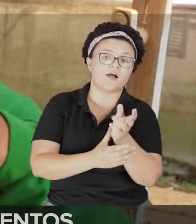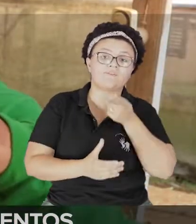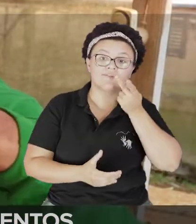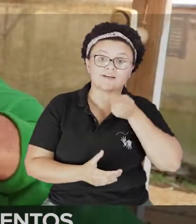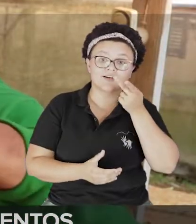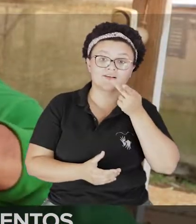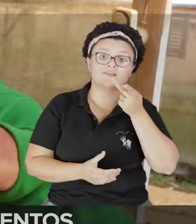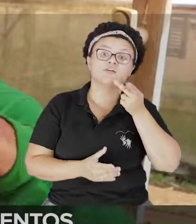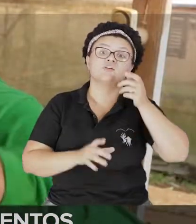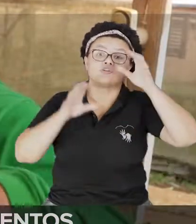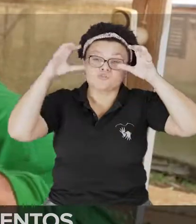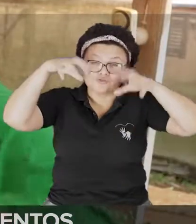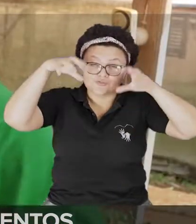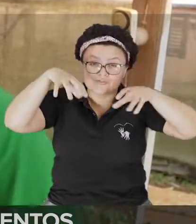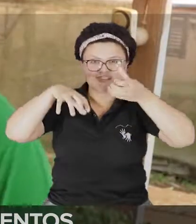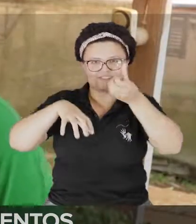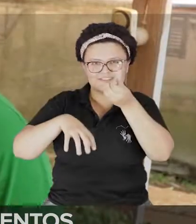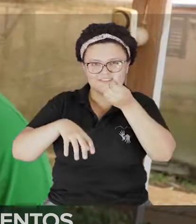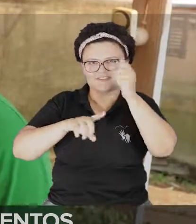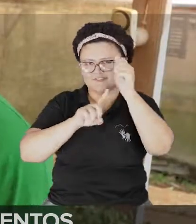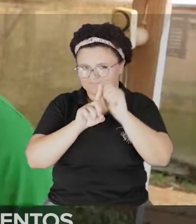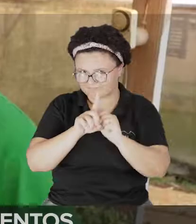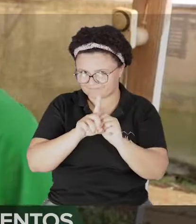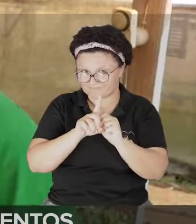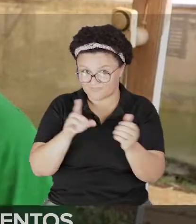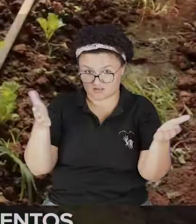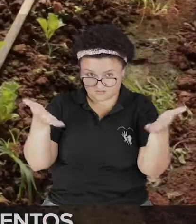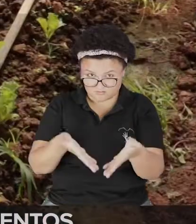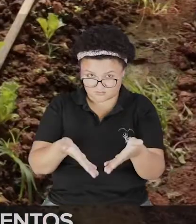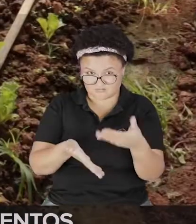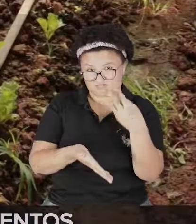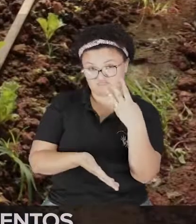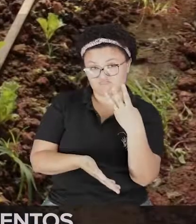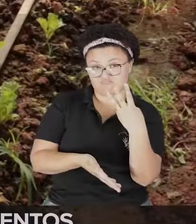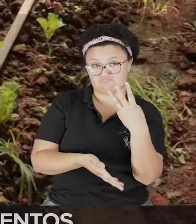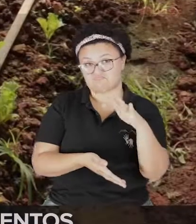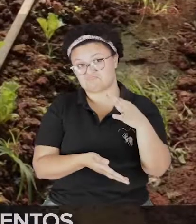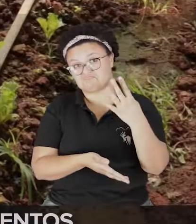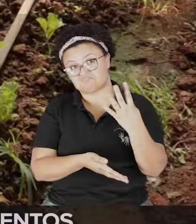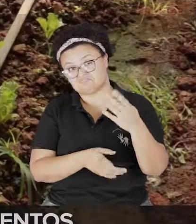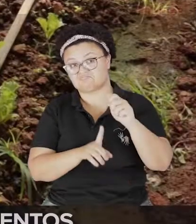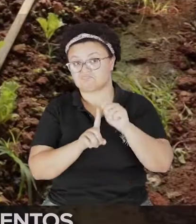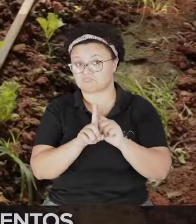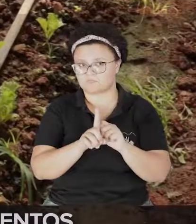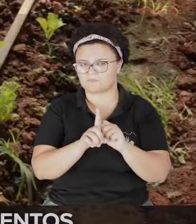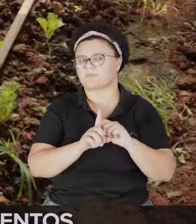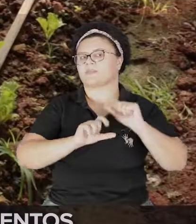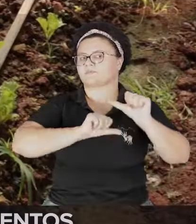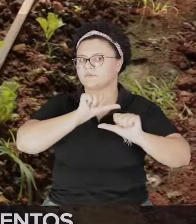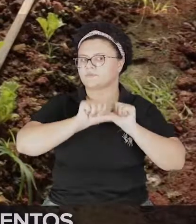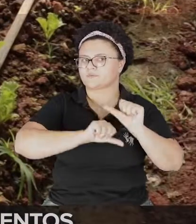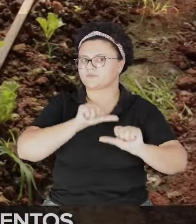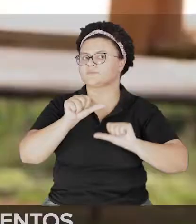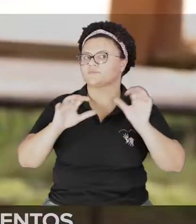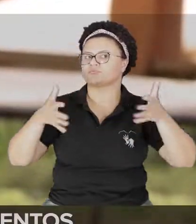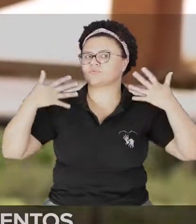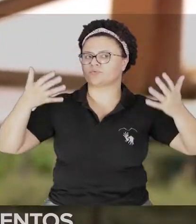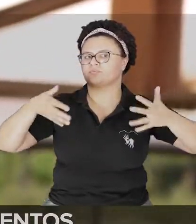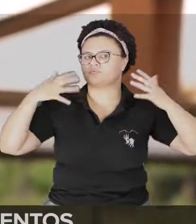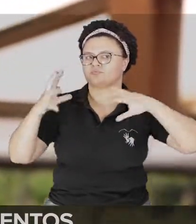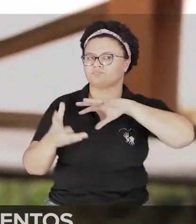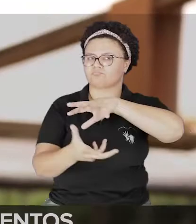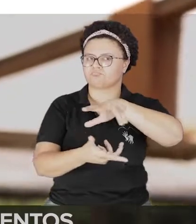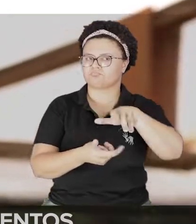quase seis meses e hoje duram em média de três a quatro meses. Em diferentes estações do ano, seu Claudir faz o controle de